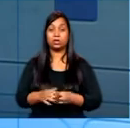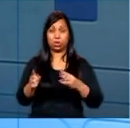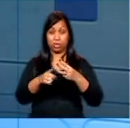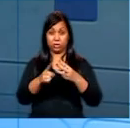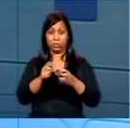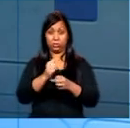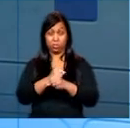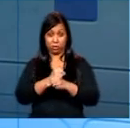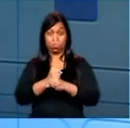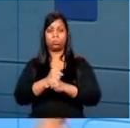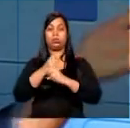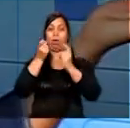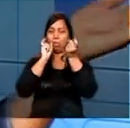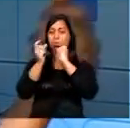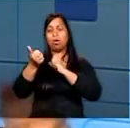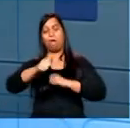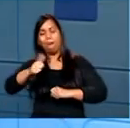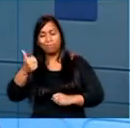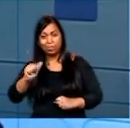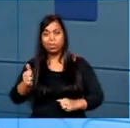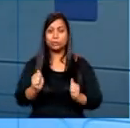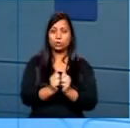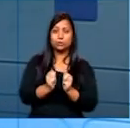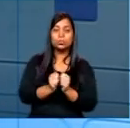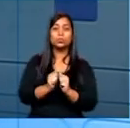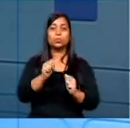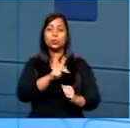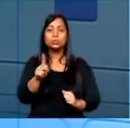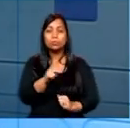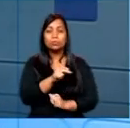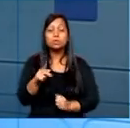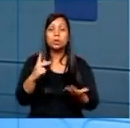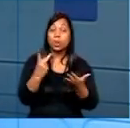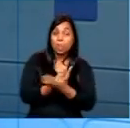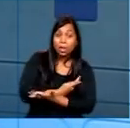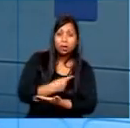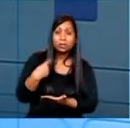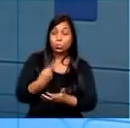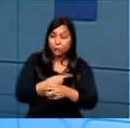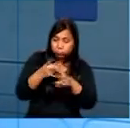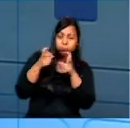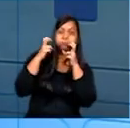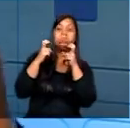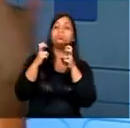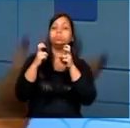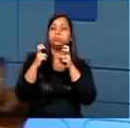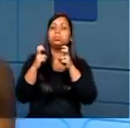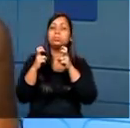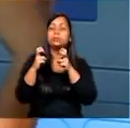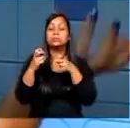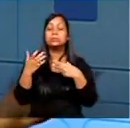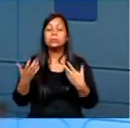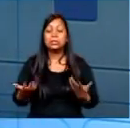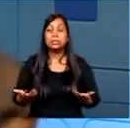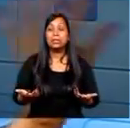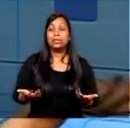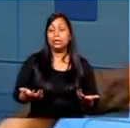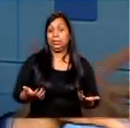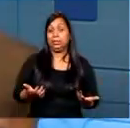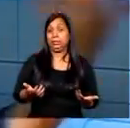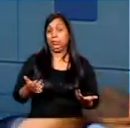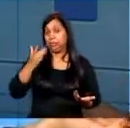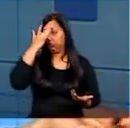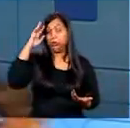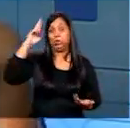terceiro ano, a gente sempre faz reuniões de avaliação junto com os professores e um dos erros que a gente percebeu, não dos erros, a gente ainda, né,